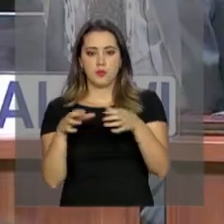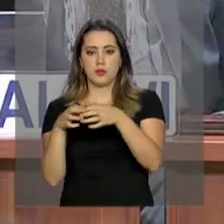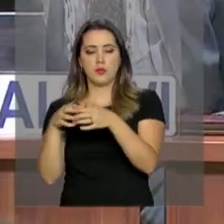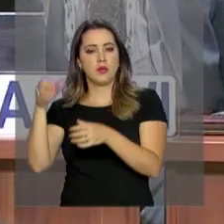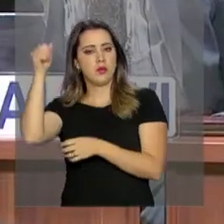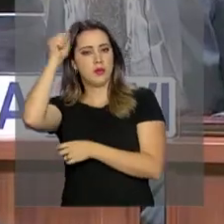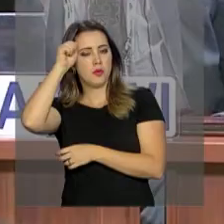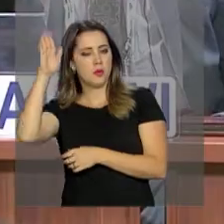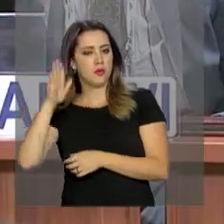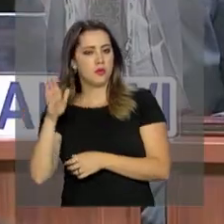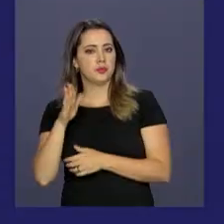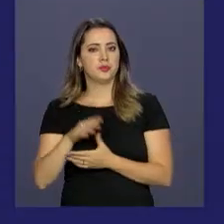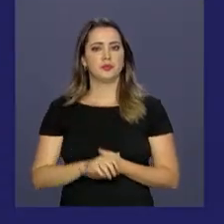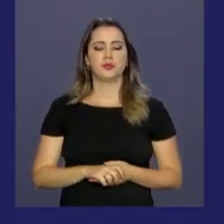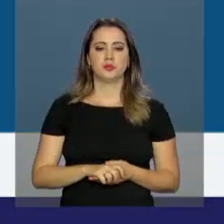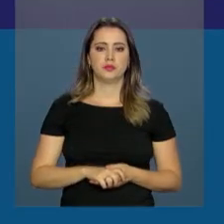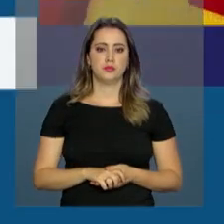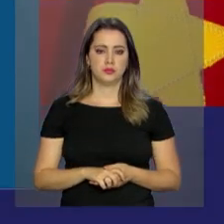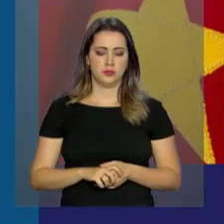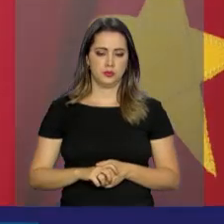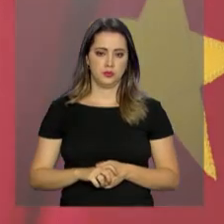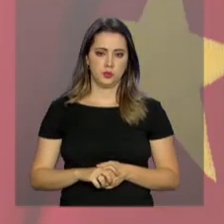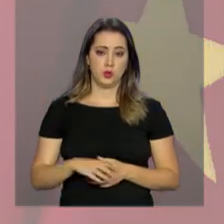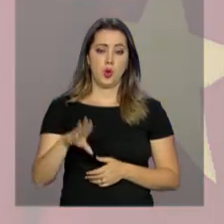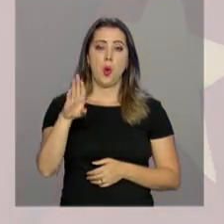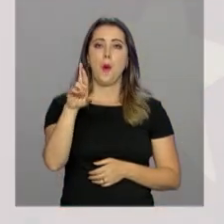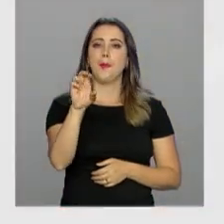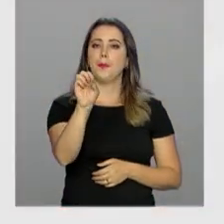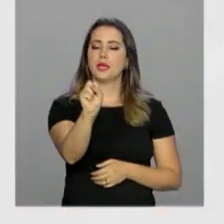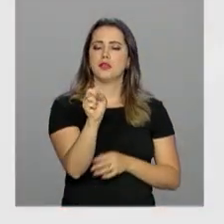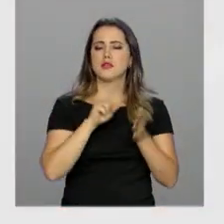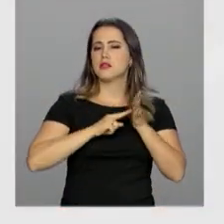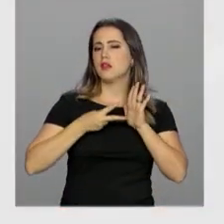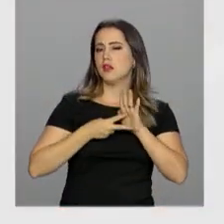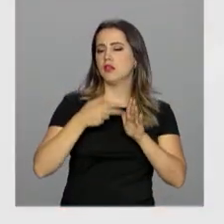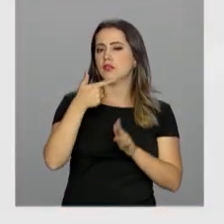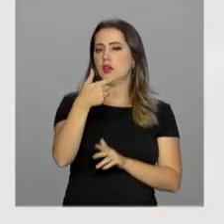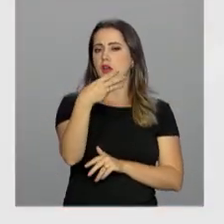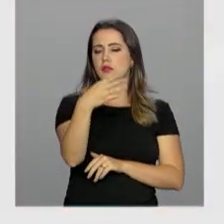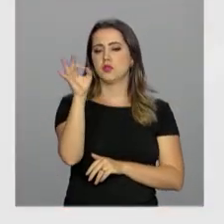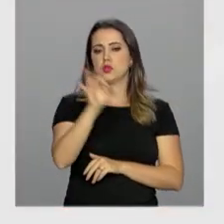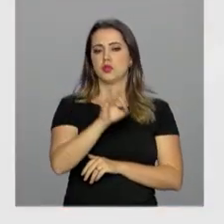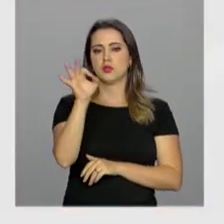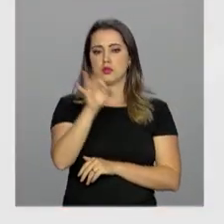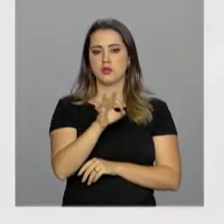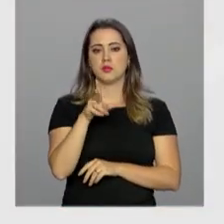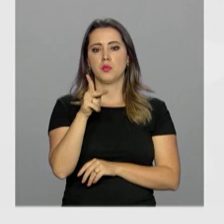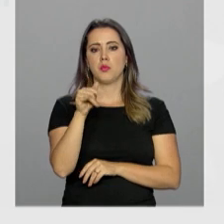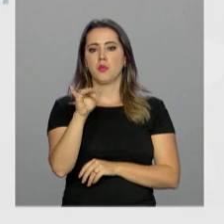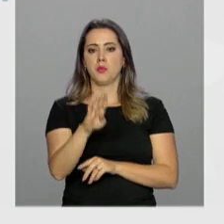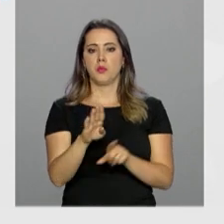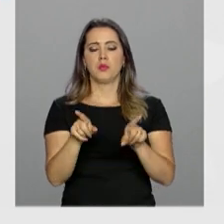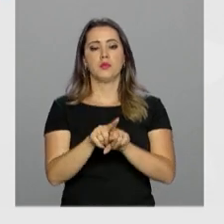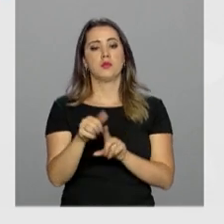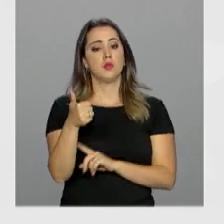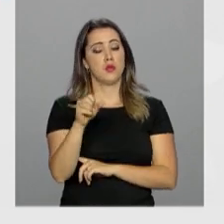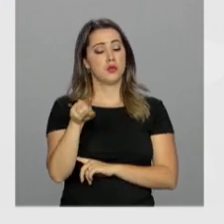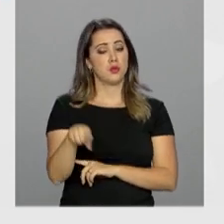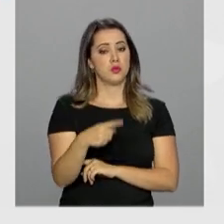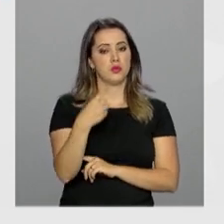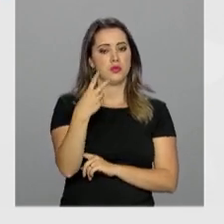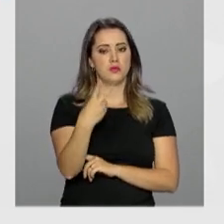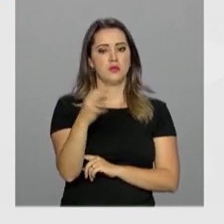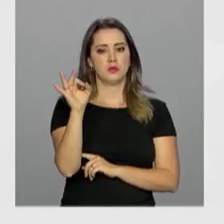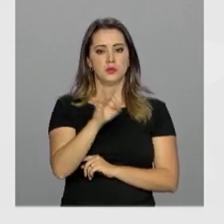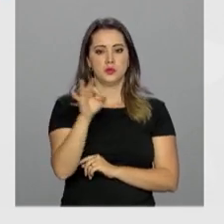da África Austral. O BRICS responde por 23% do PIB e 18,2%